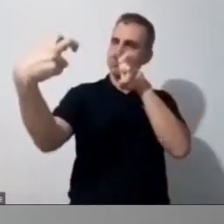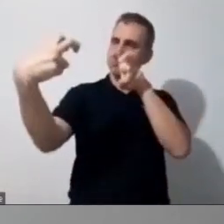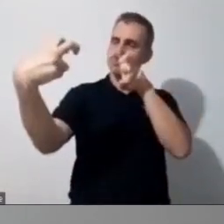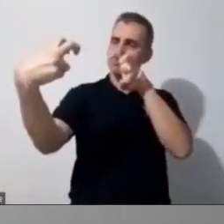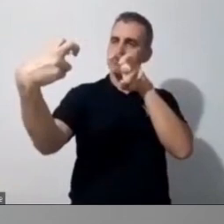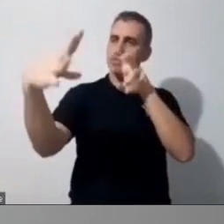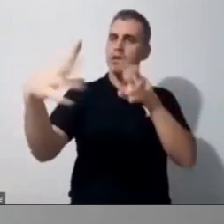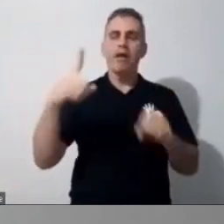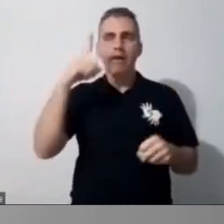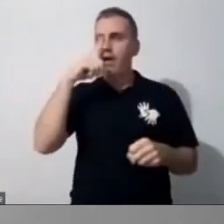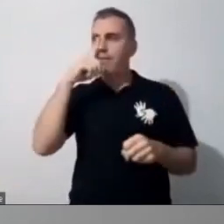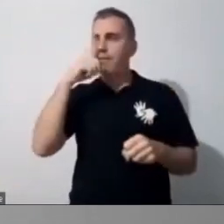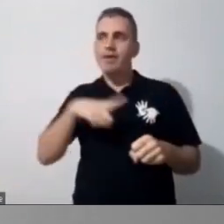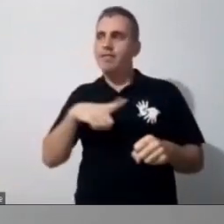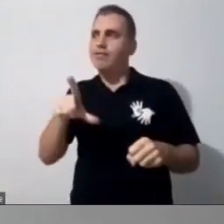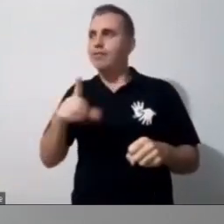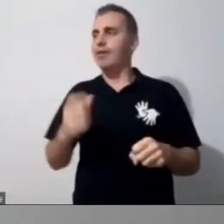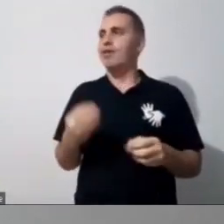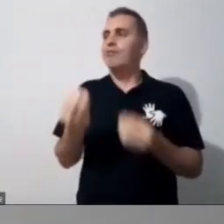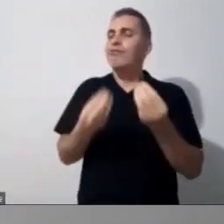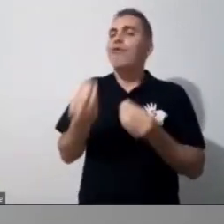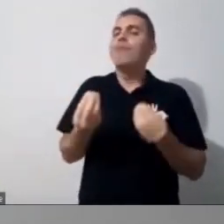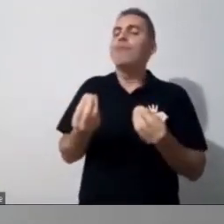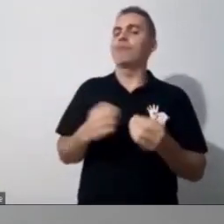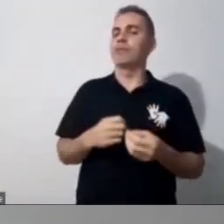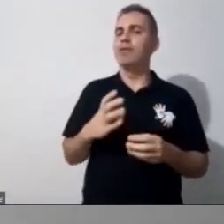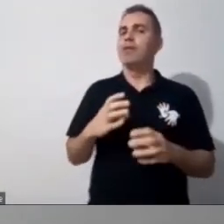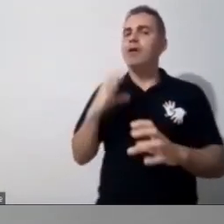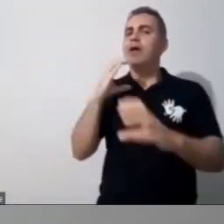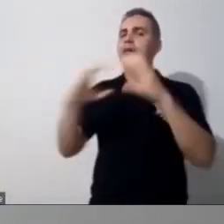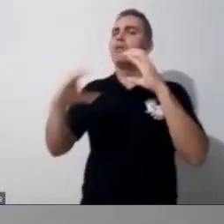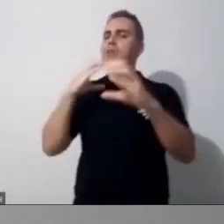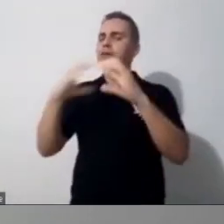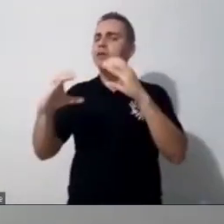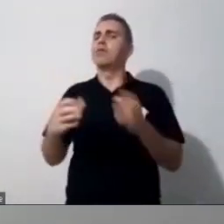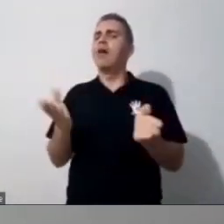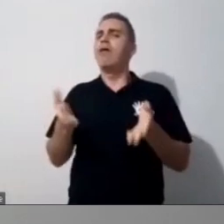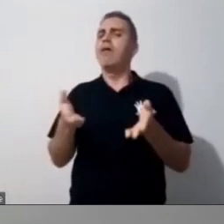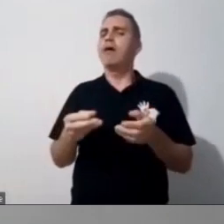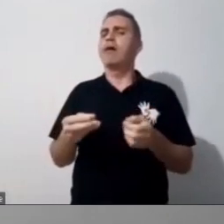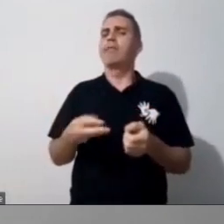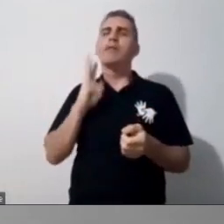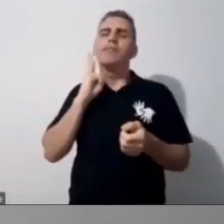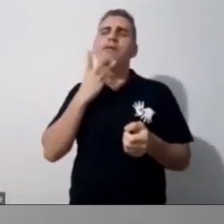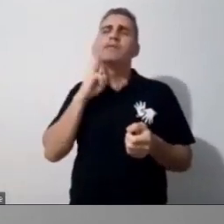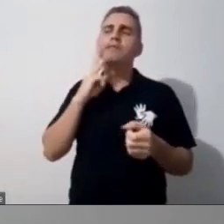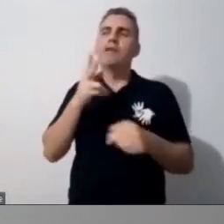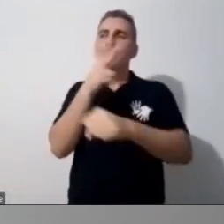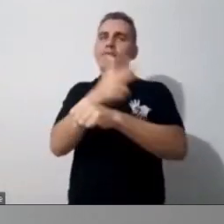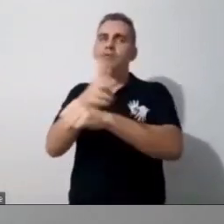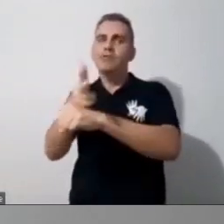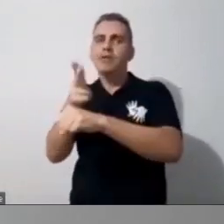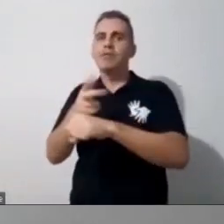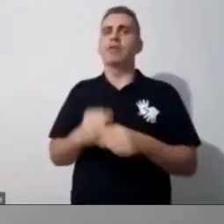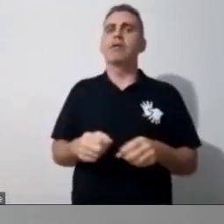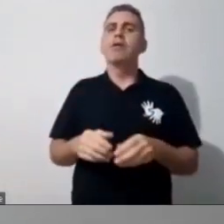como é, porque agora, a comunicação, geralmente, está acontecendo pelo WhatsApp, pelas videochamadas, e tal, mas quando essa